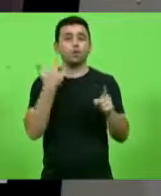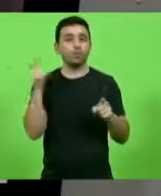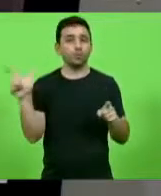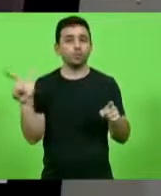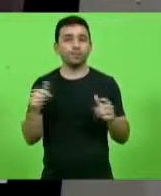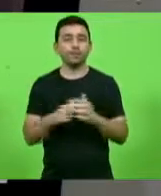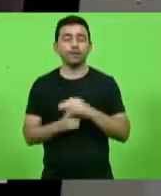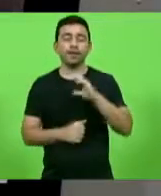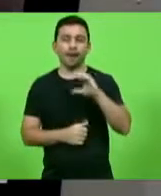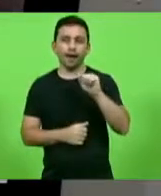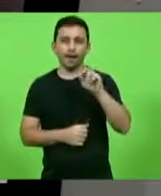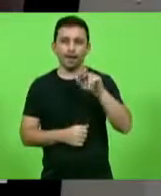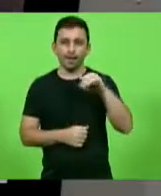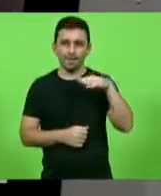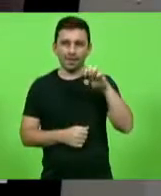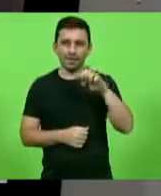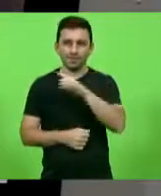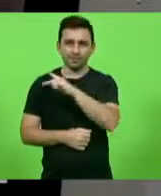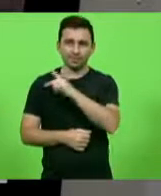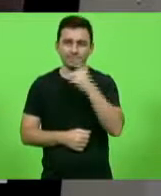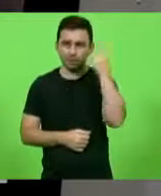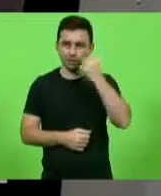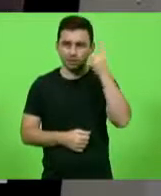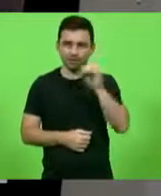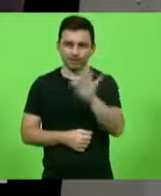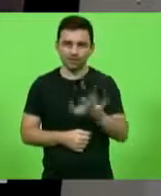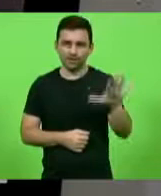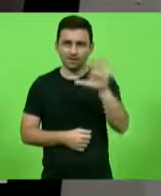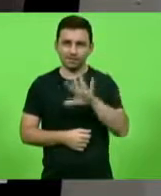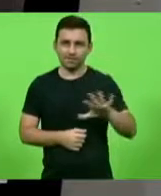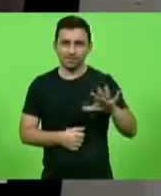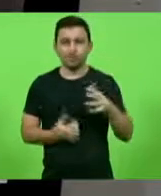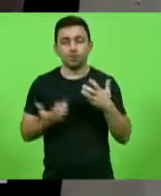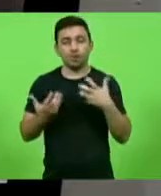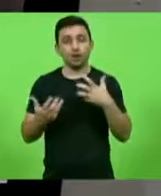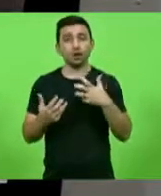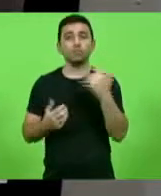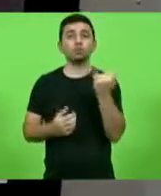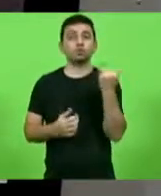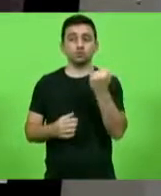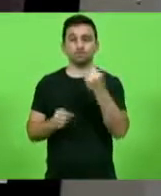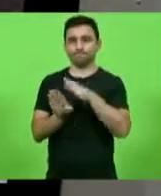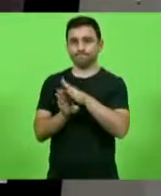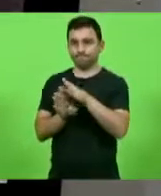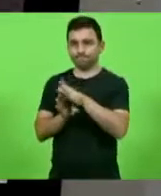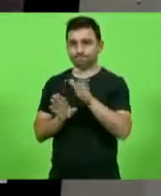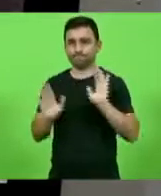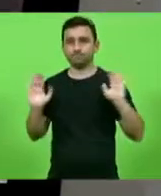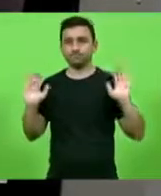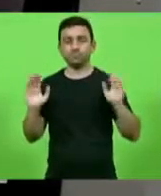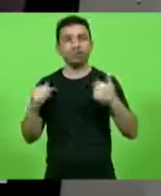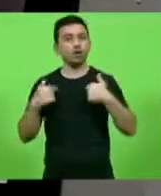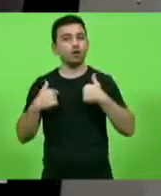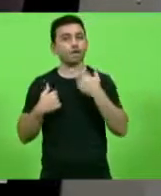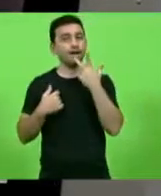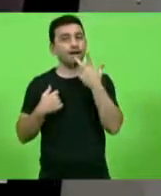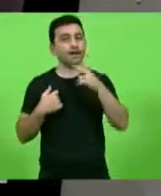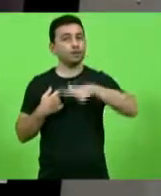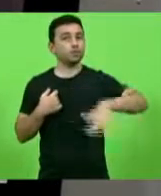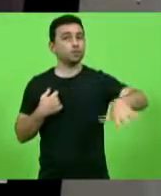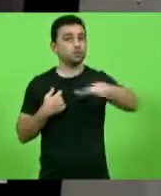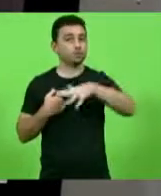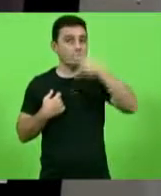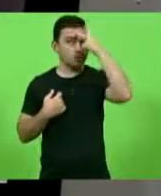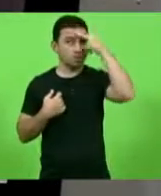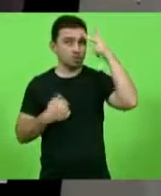A Carmen Zanotto, deputada federal. Quero fazer uma ressalva muito importante aqui. Eu não estou dizendo que estas pessoas são